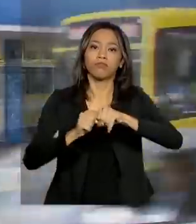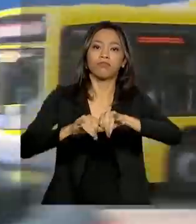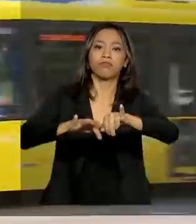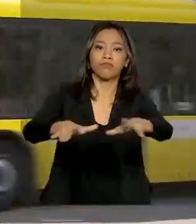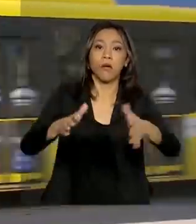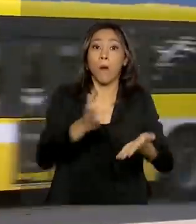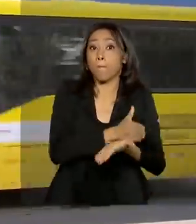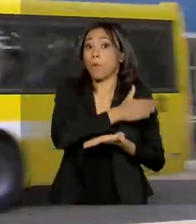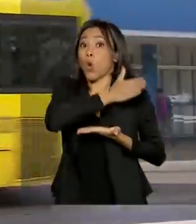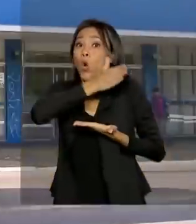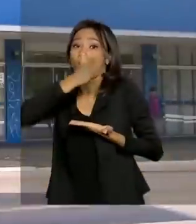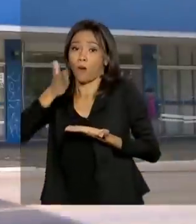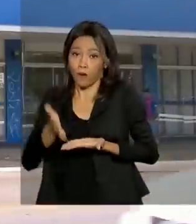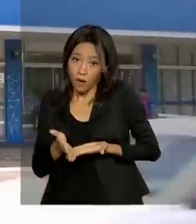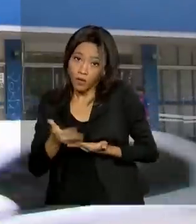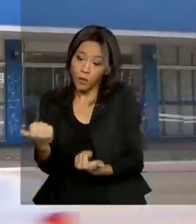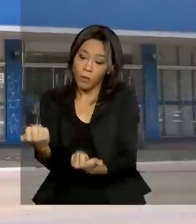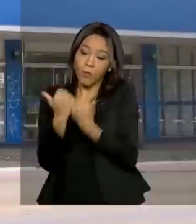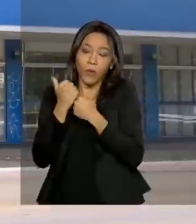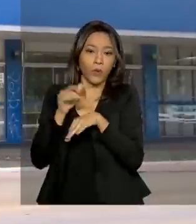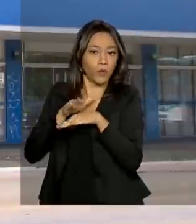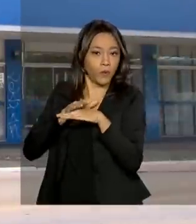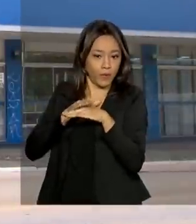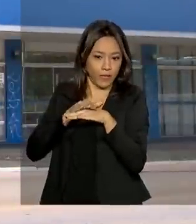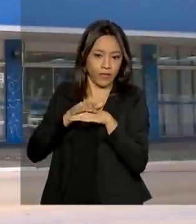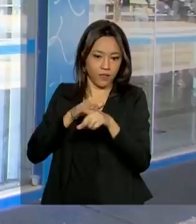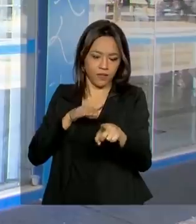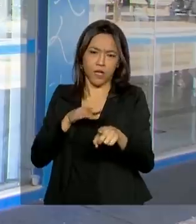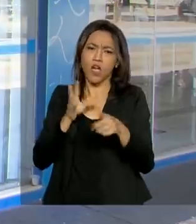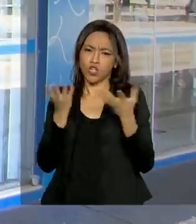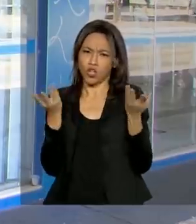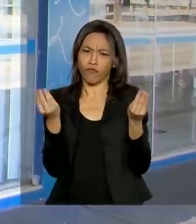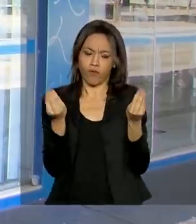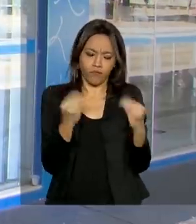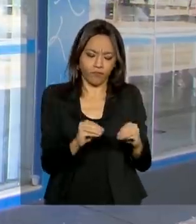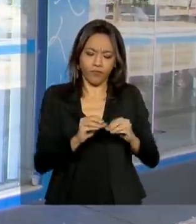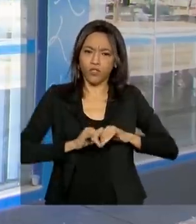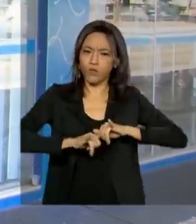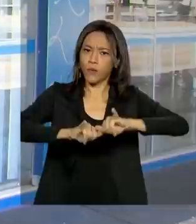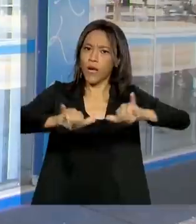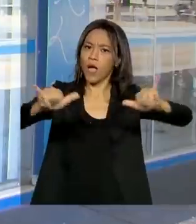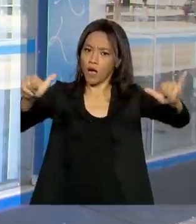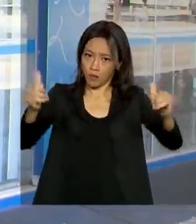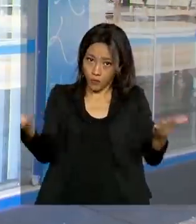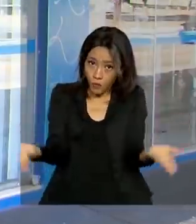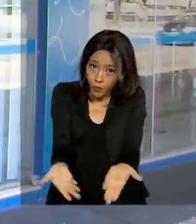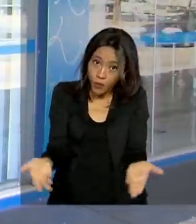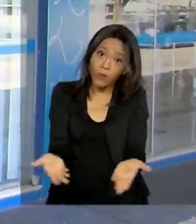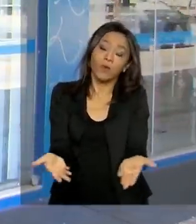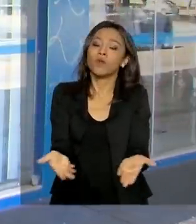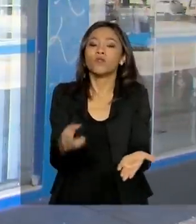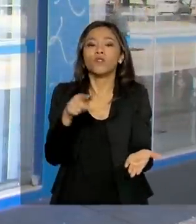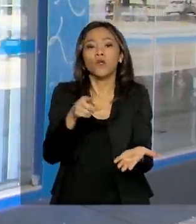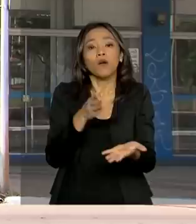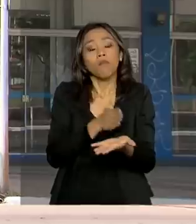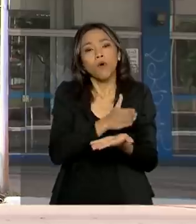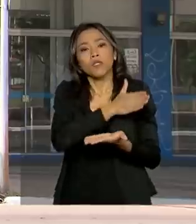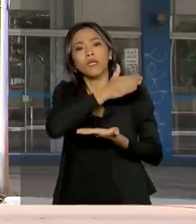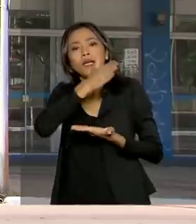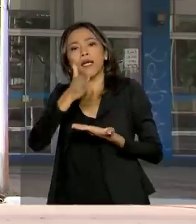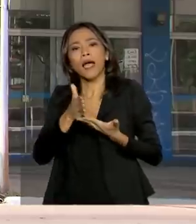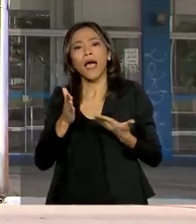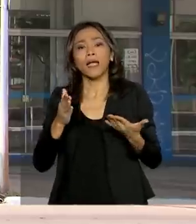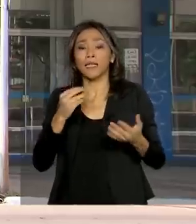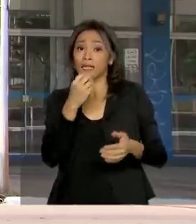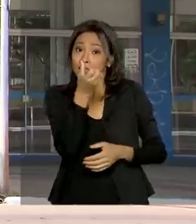prorrogado automaticamente. Segundo a portaria publicada no Diário Oficial de hoje, o benefício poderá ser estendido no máximo em até